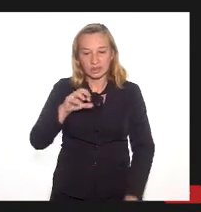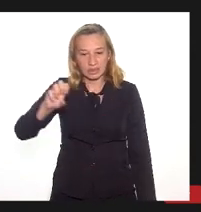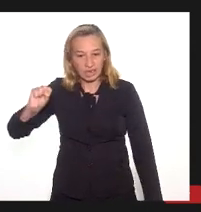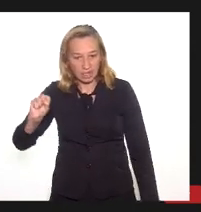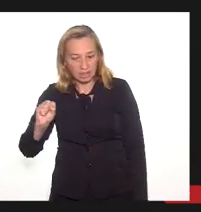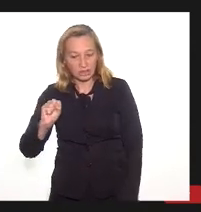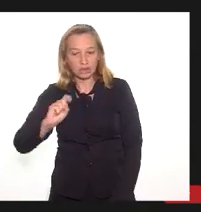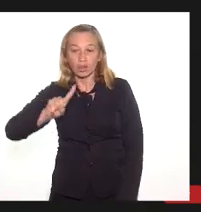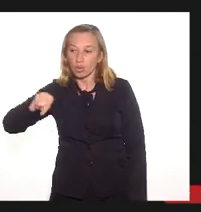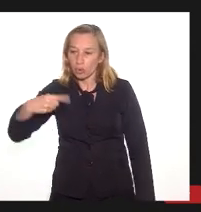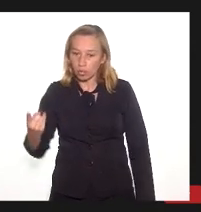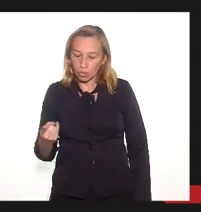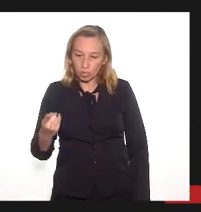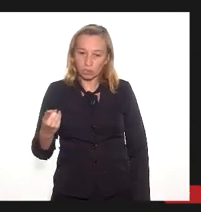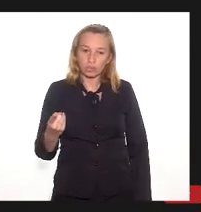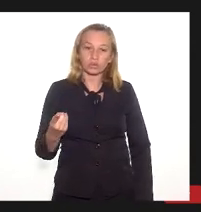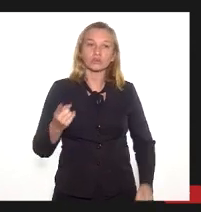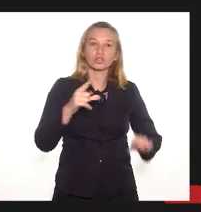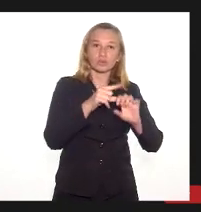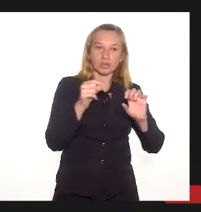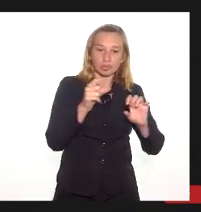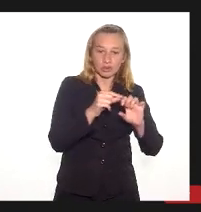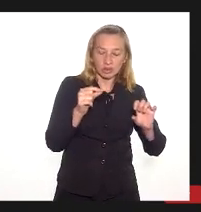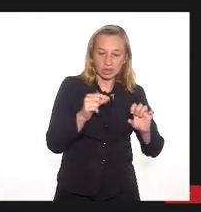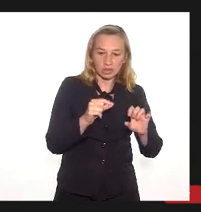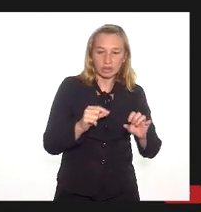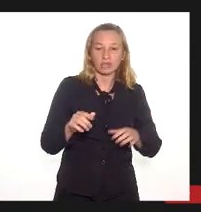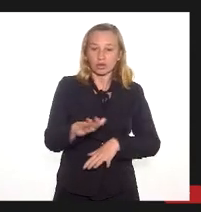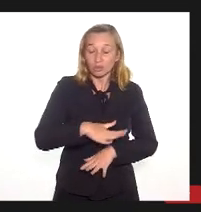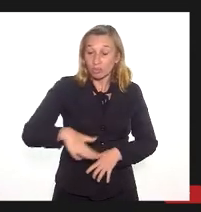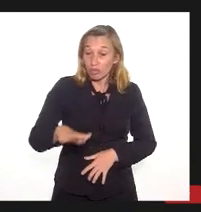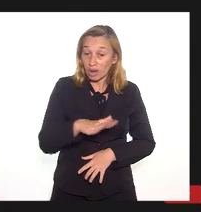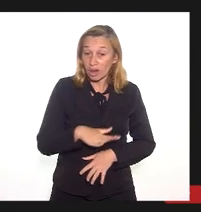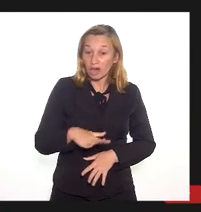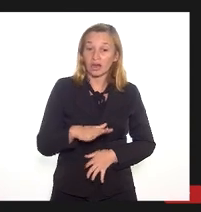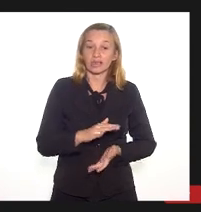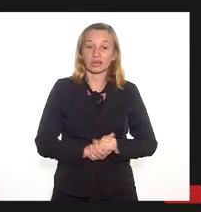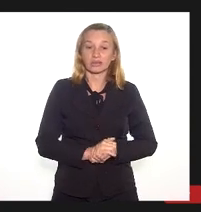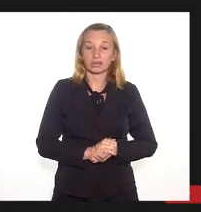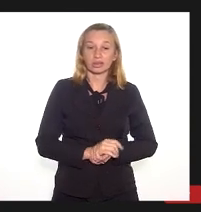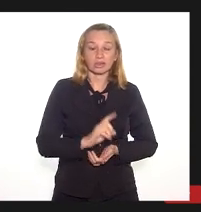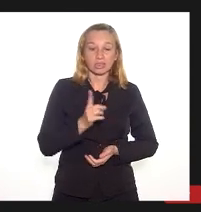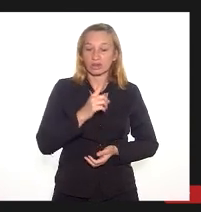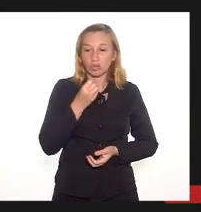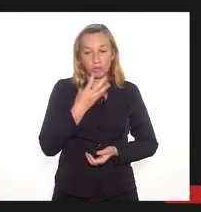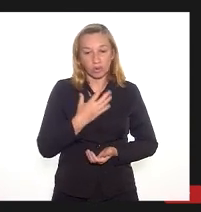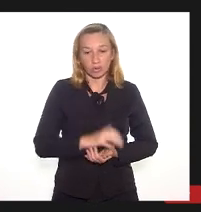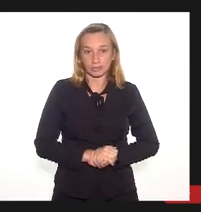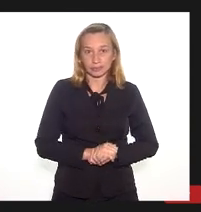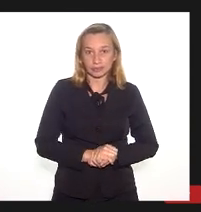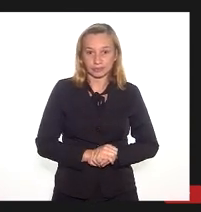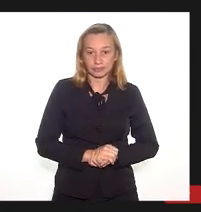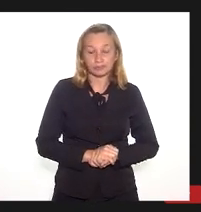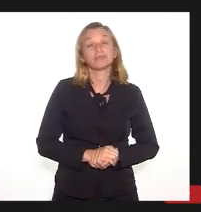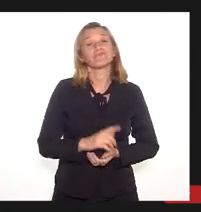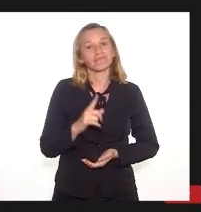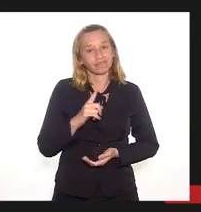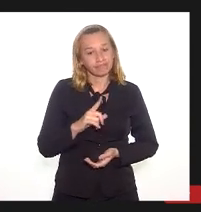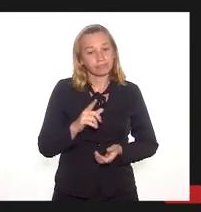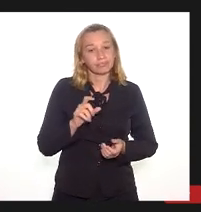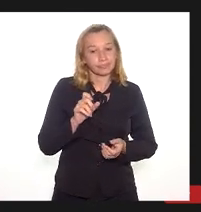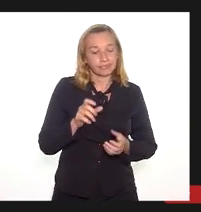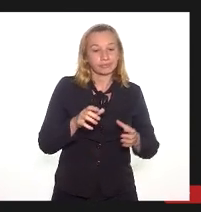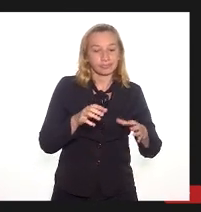na verdade, são outros empreendimentos associados, numa área que a gente considera totalmente inadequada. Existem, é